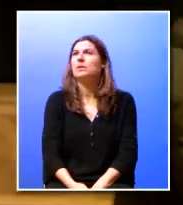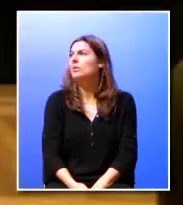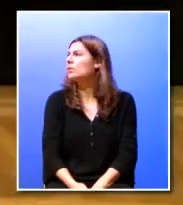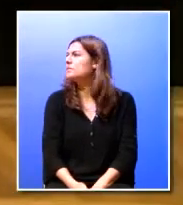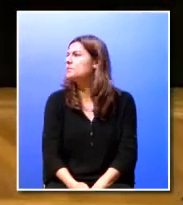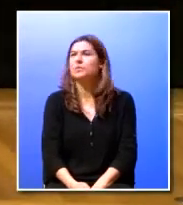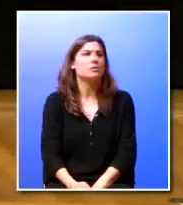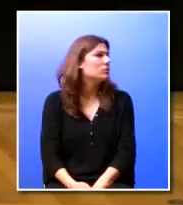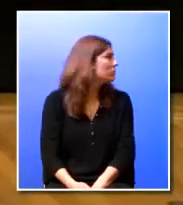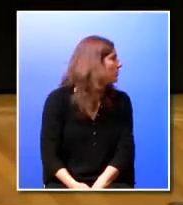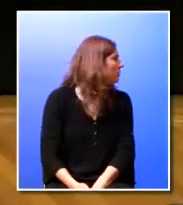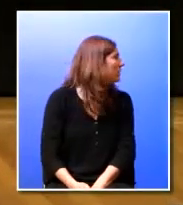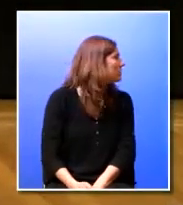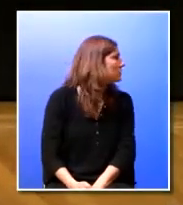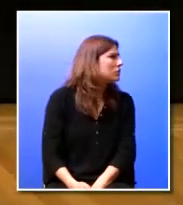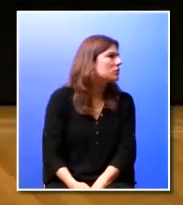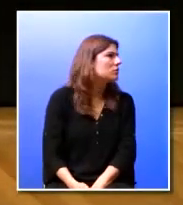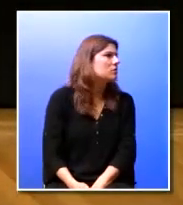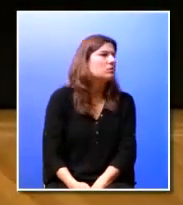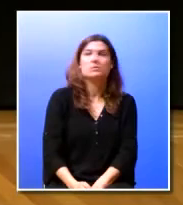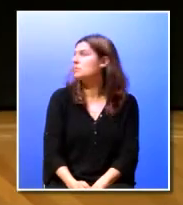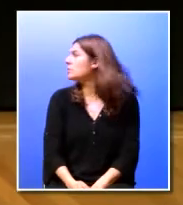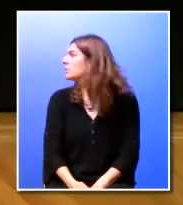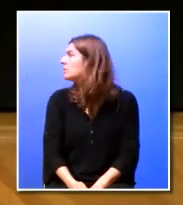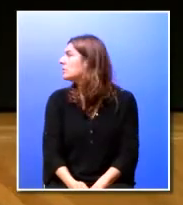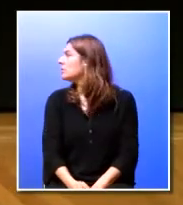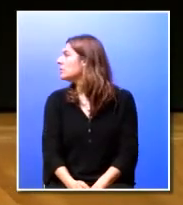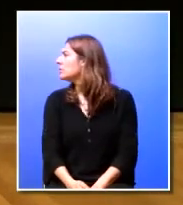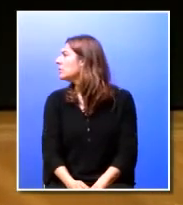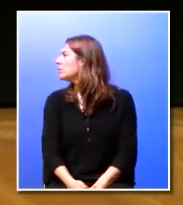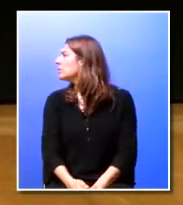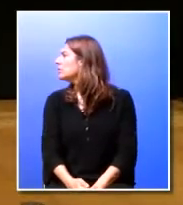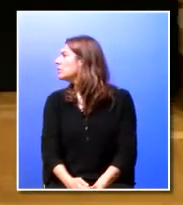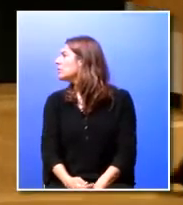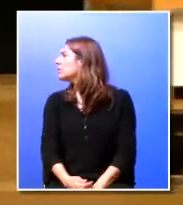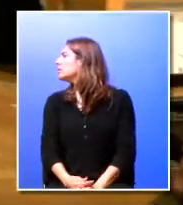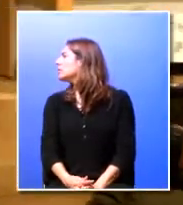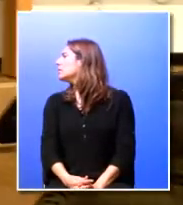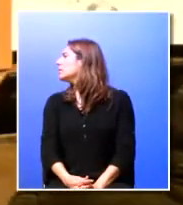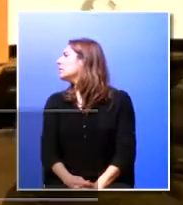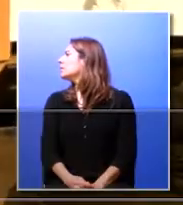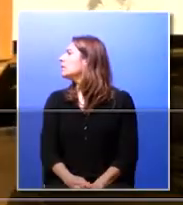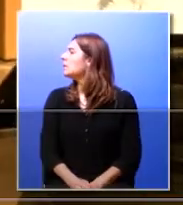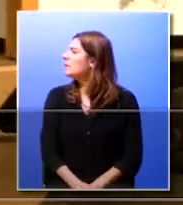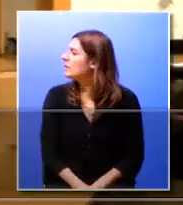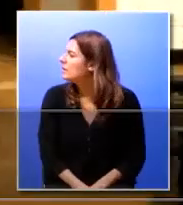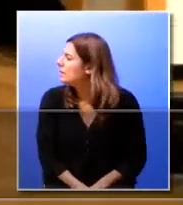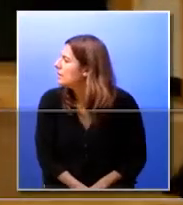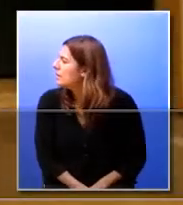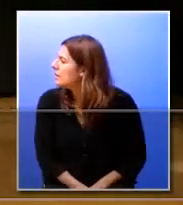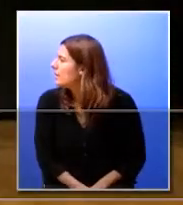andado a estudar é bastante sensível e peço-vos só que mantenham algum silêncio não vai ela assustar-se